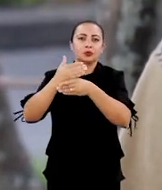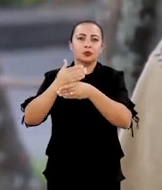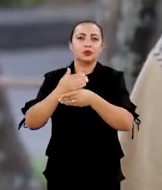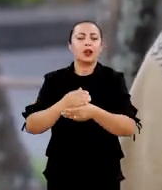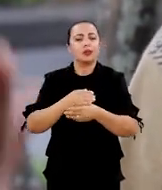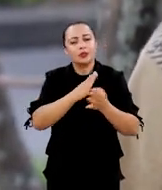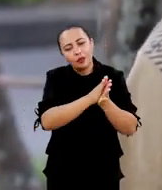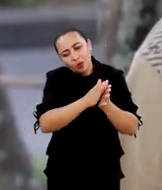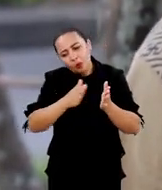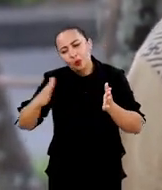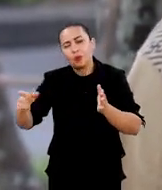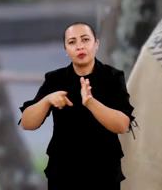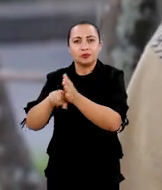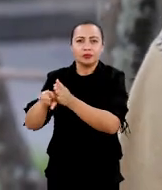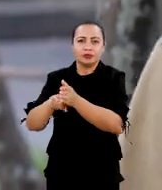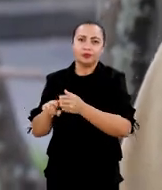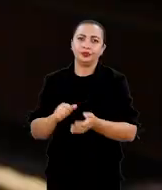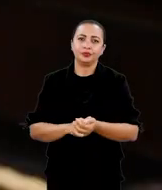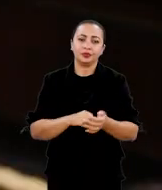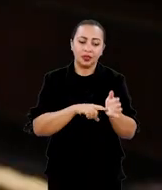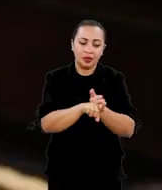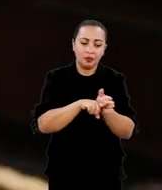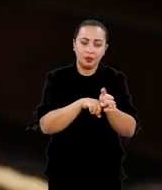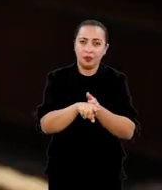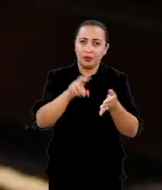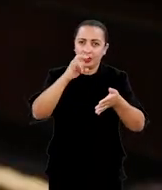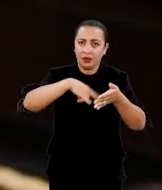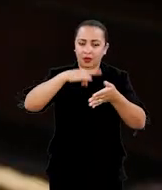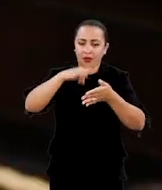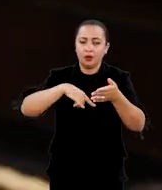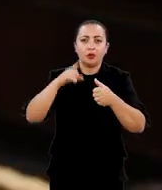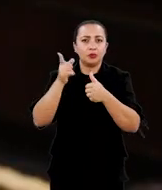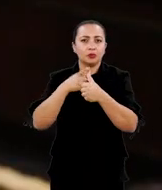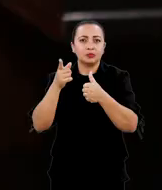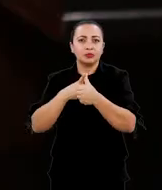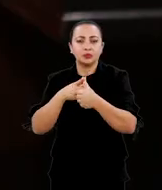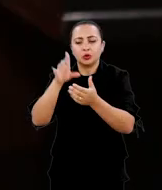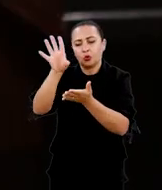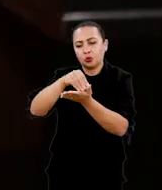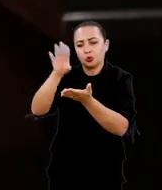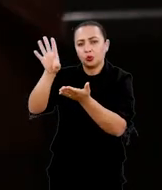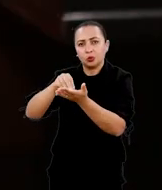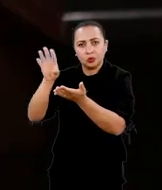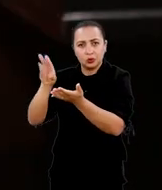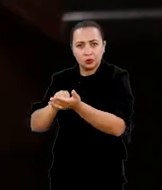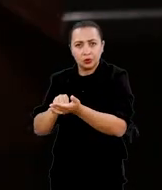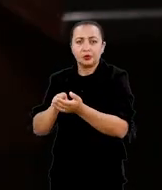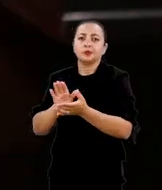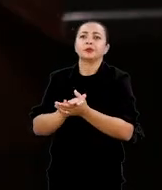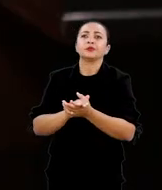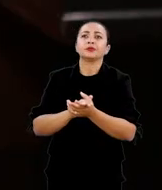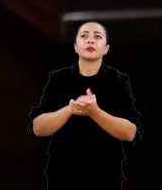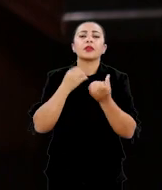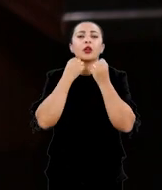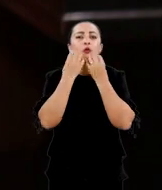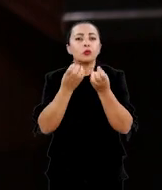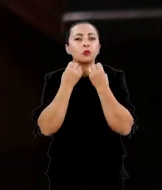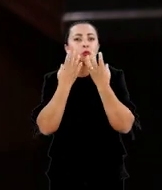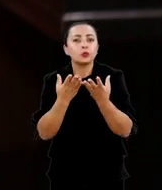construindo no decorrer dessa pesquisa. Essa pesquisa documental ela primeiro coletou e vem até hoje coletando